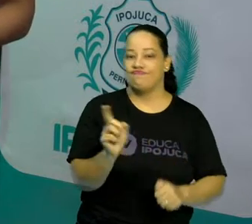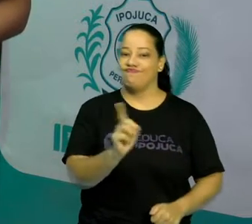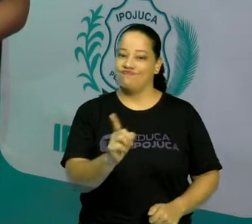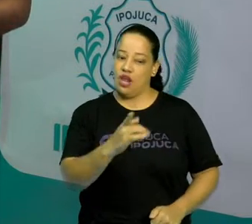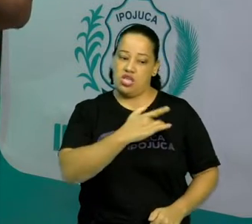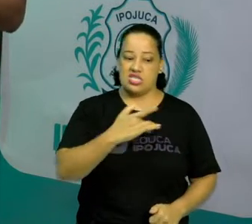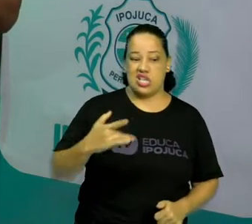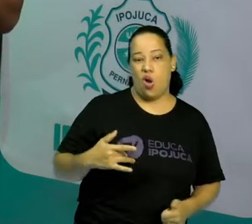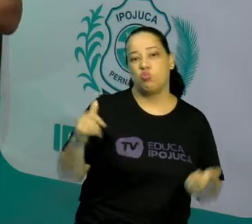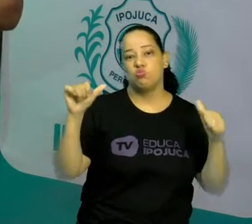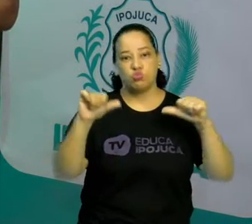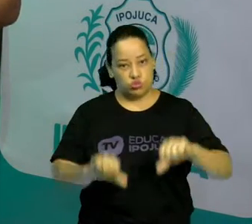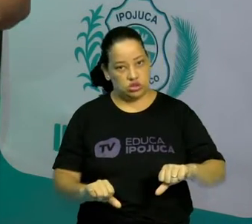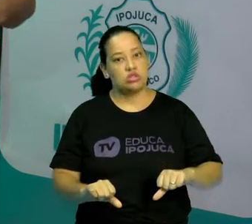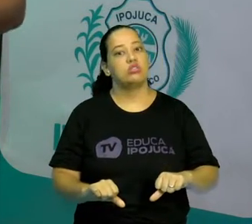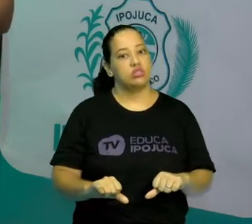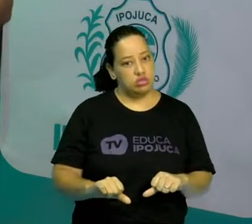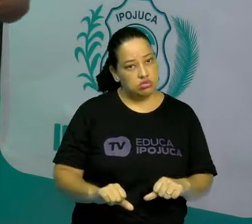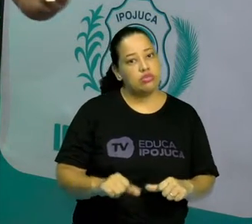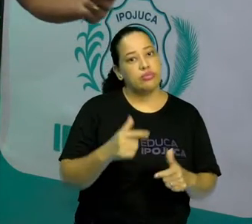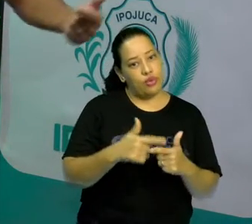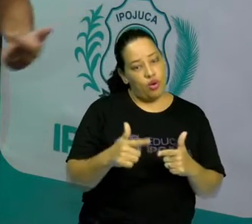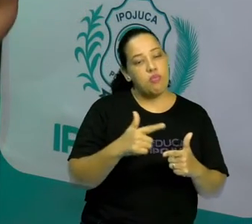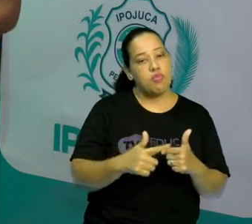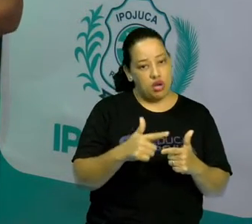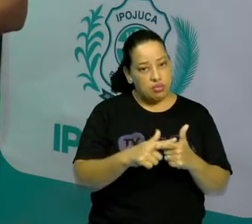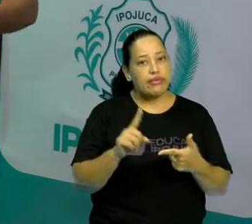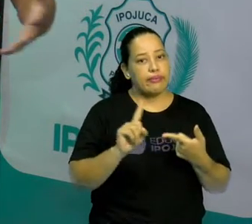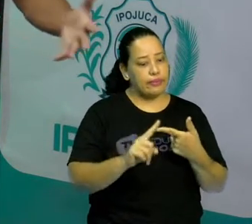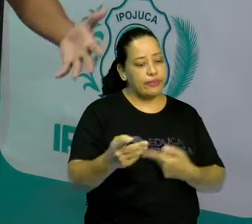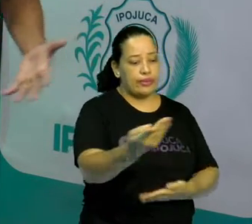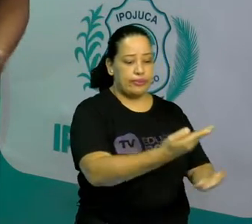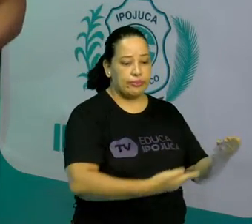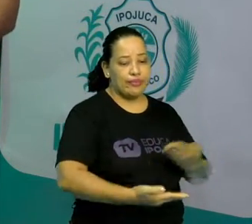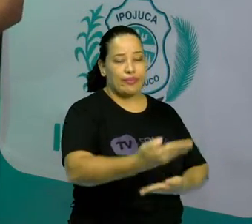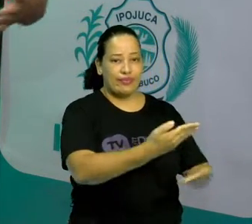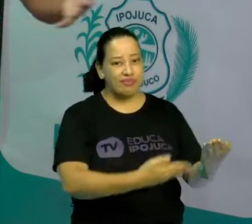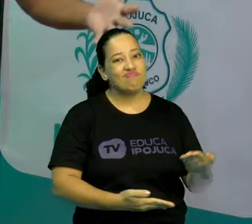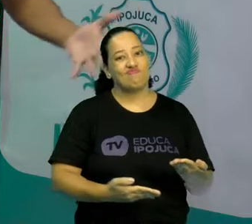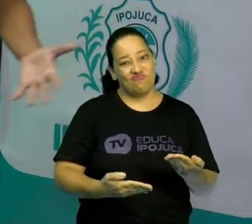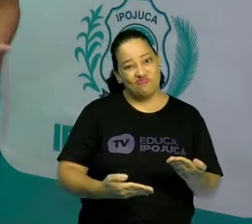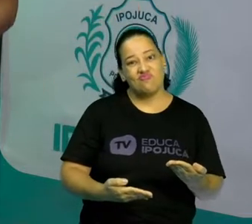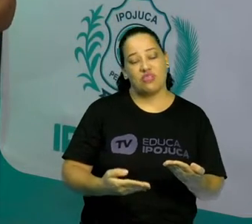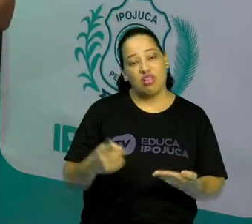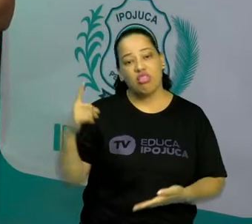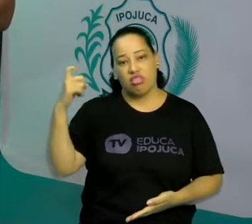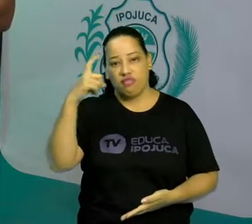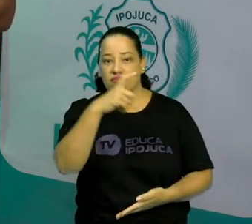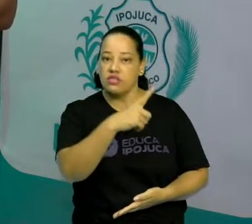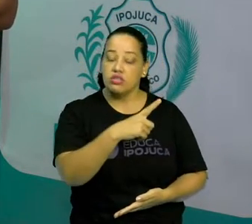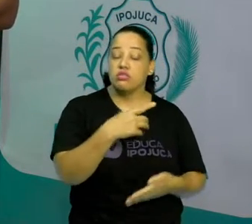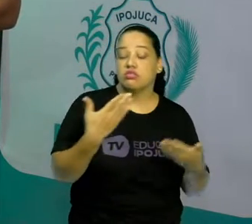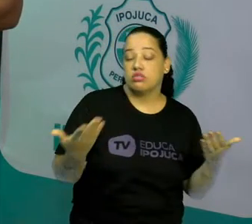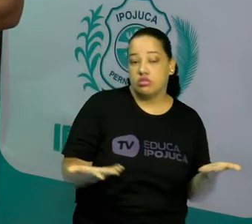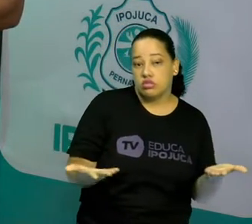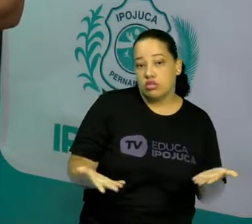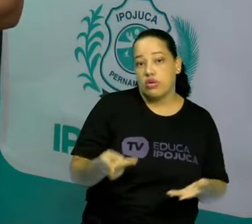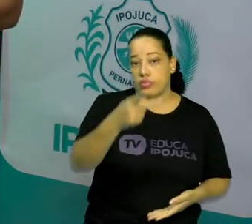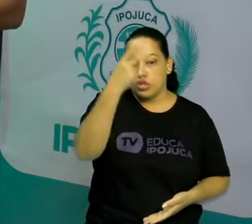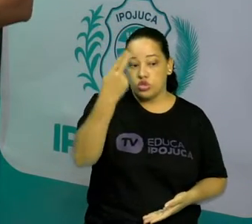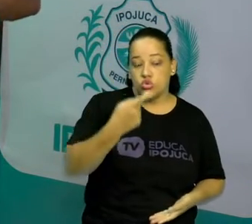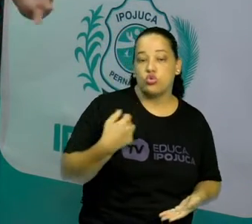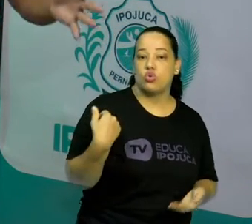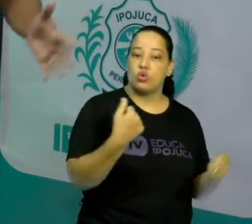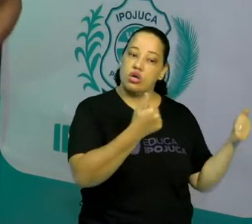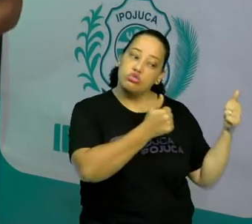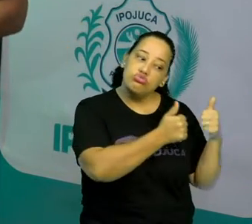saúde, sem falar os problemas de socialização, né? A gente deixa de conviver, de socializar com as pessoas que estão ao